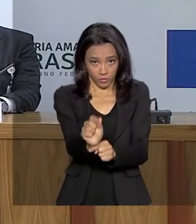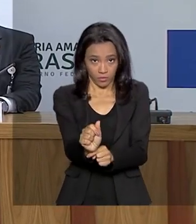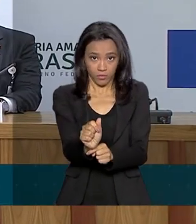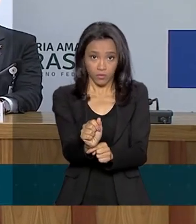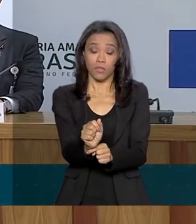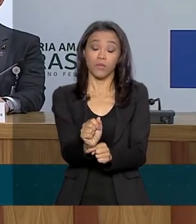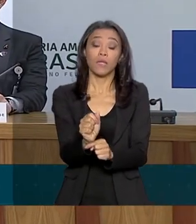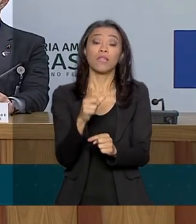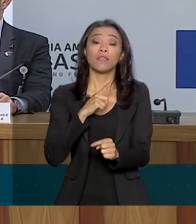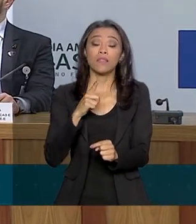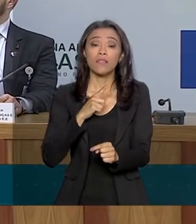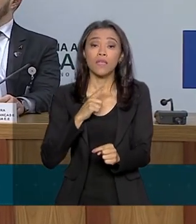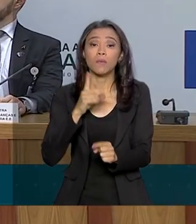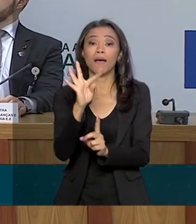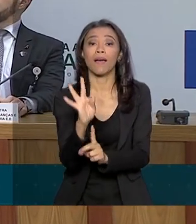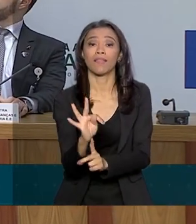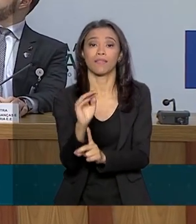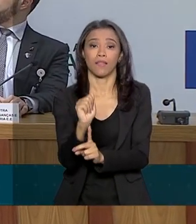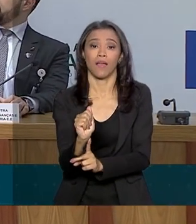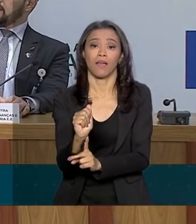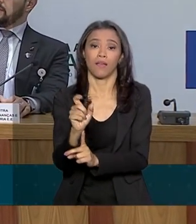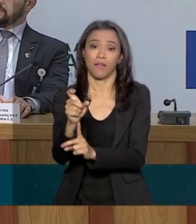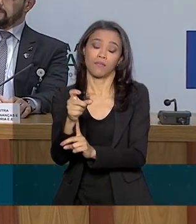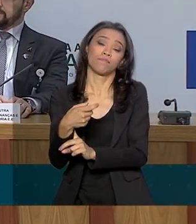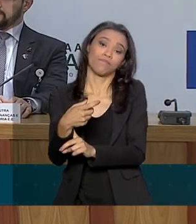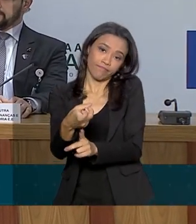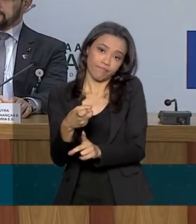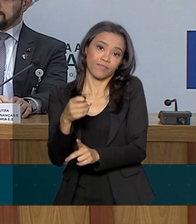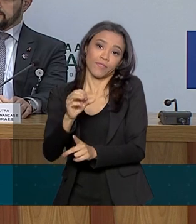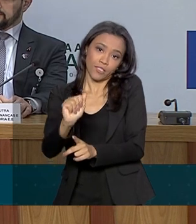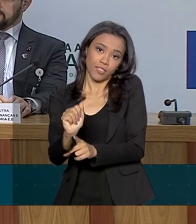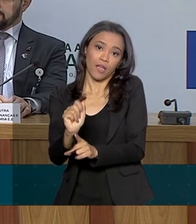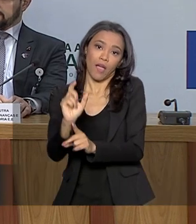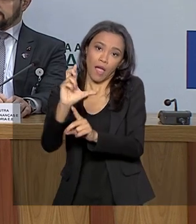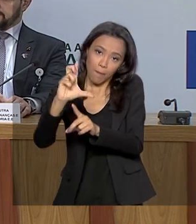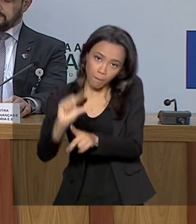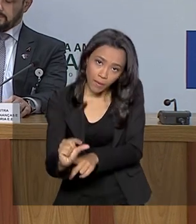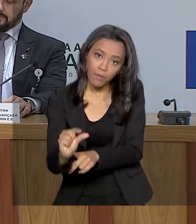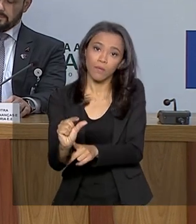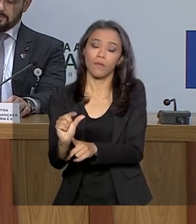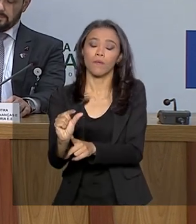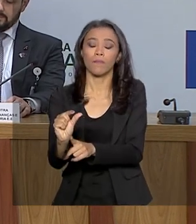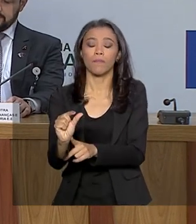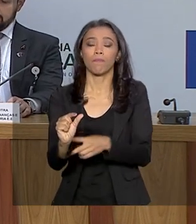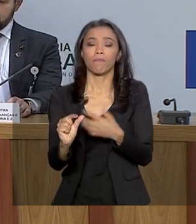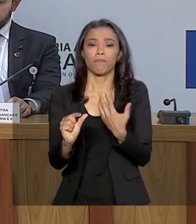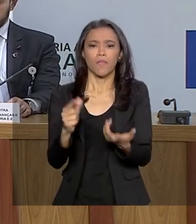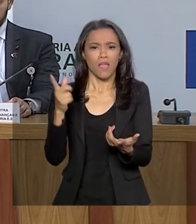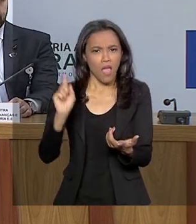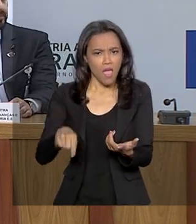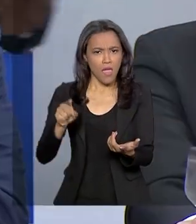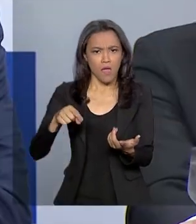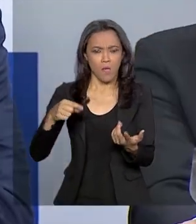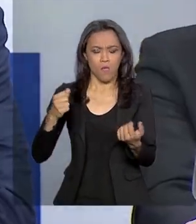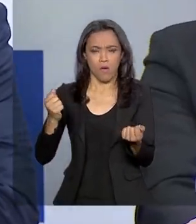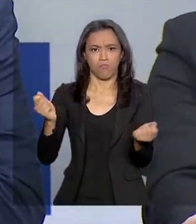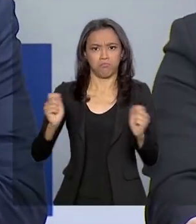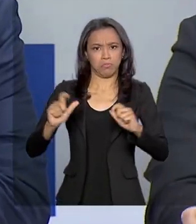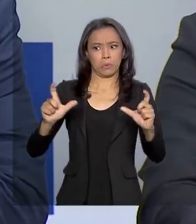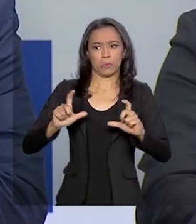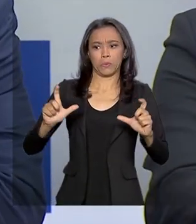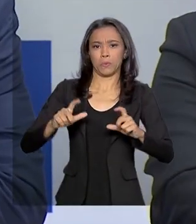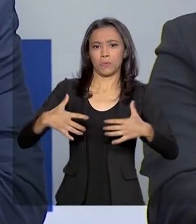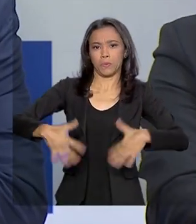taxa inferior e ela, na verdade, a maior revolução nessa